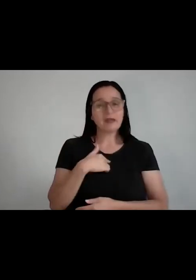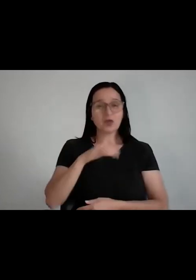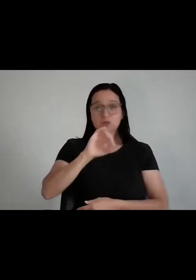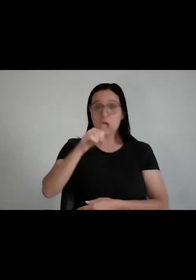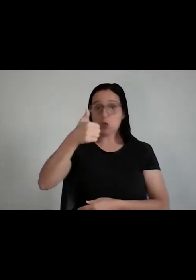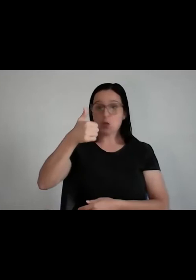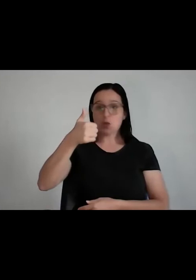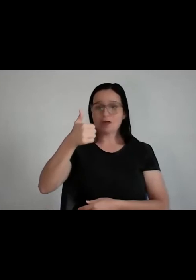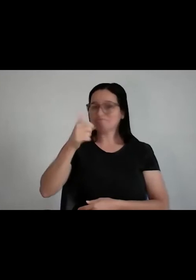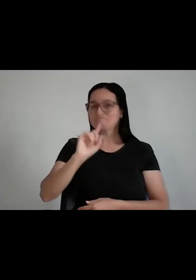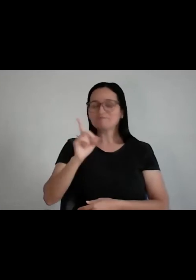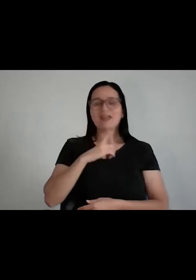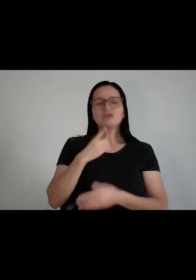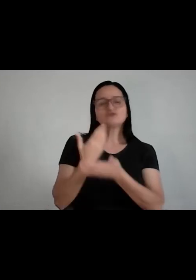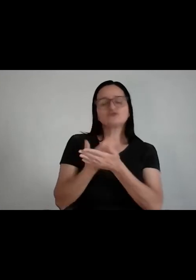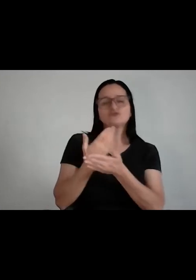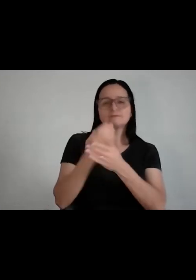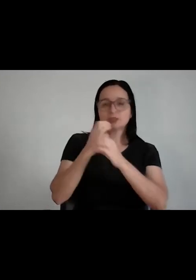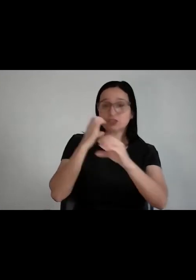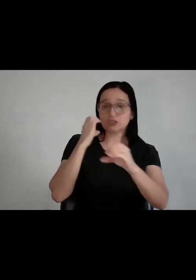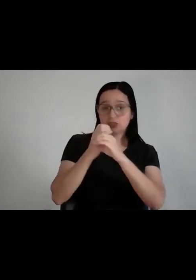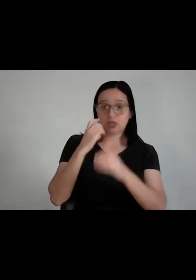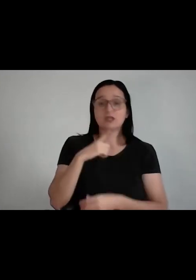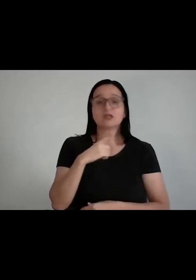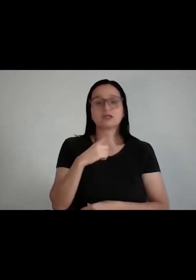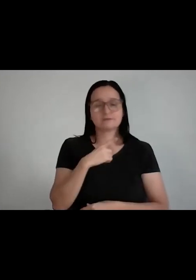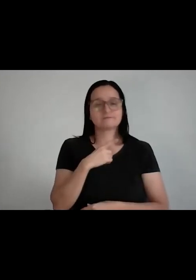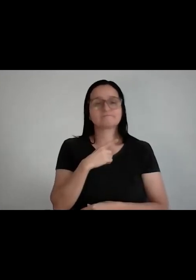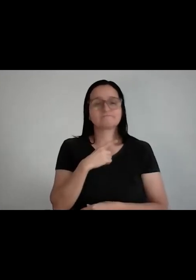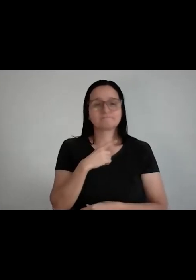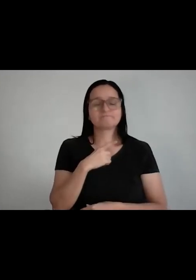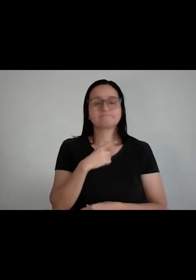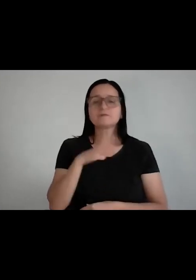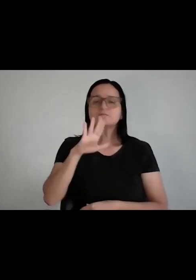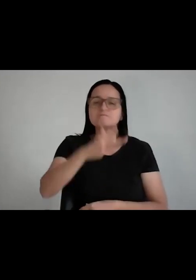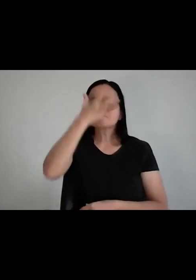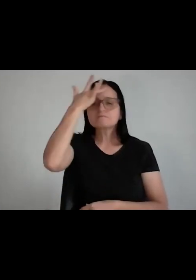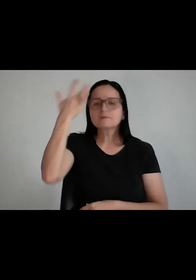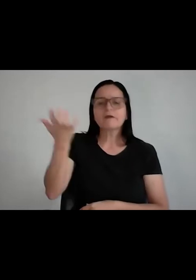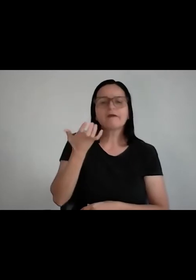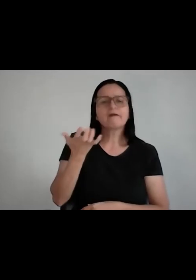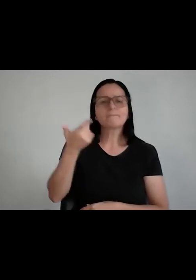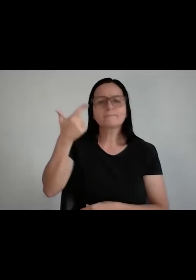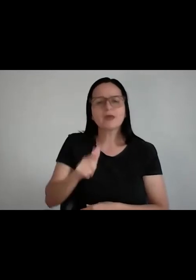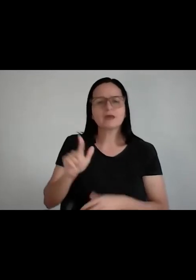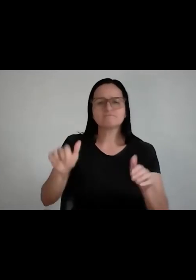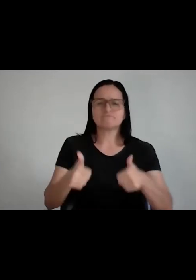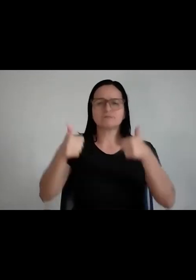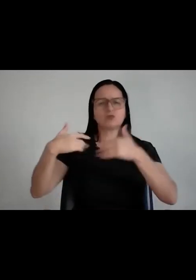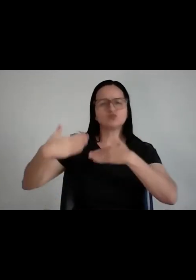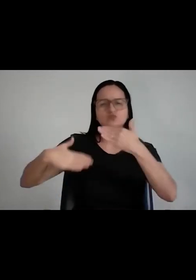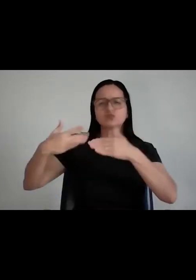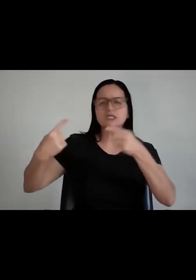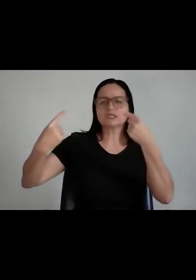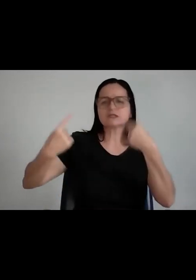mais hoje. Mas as pessoas que buscam alta performance, que buscam se desafiar,